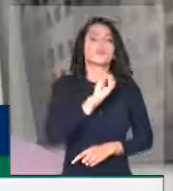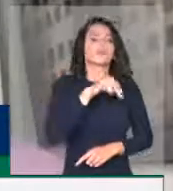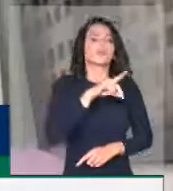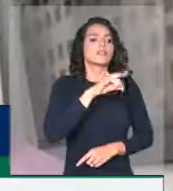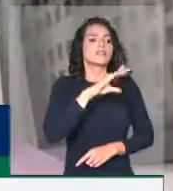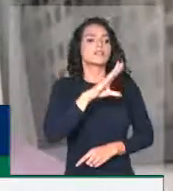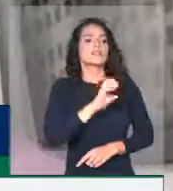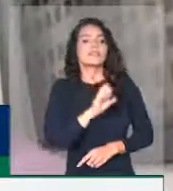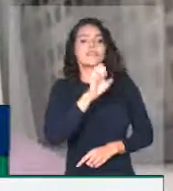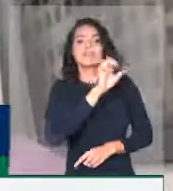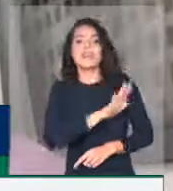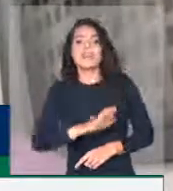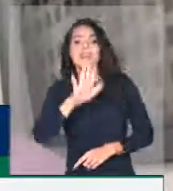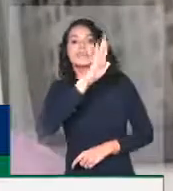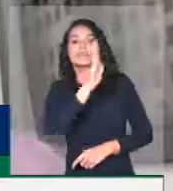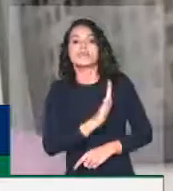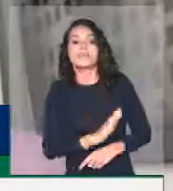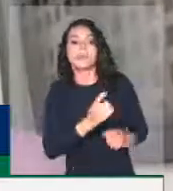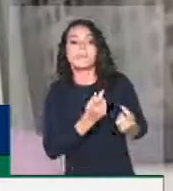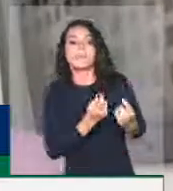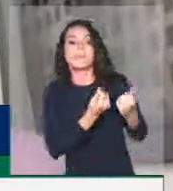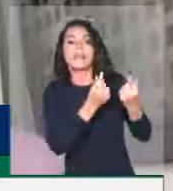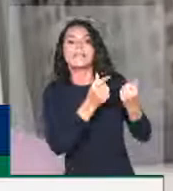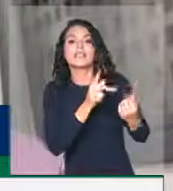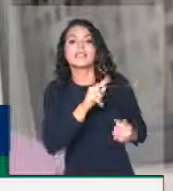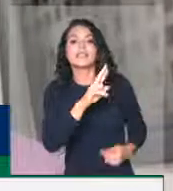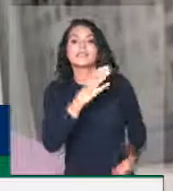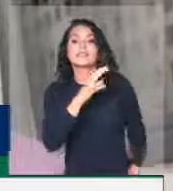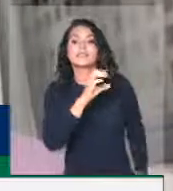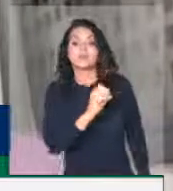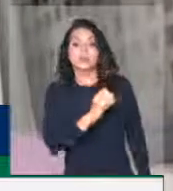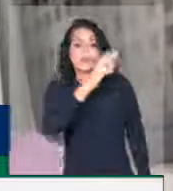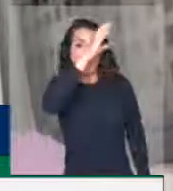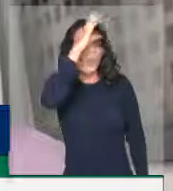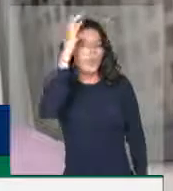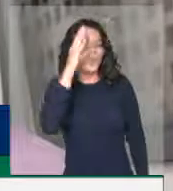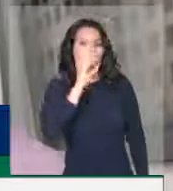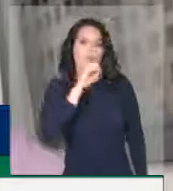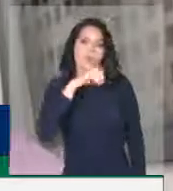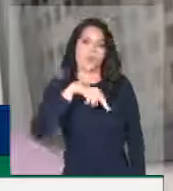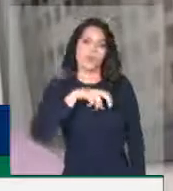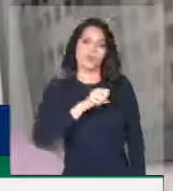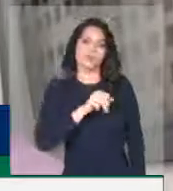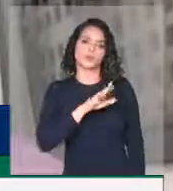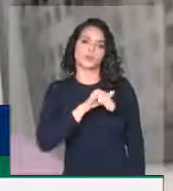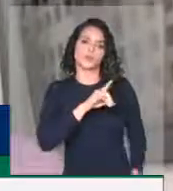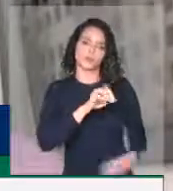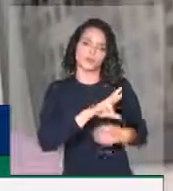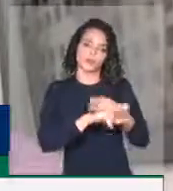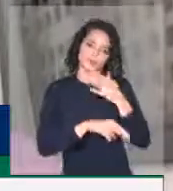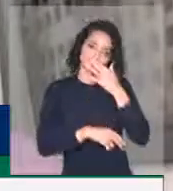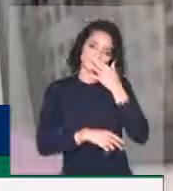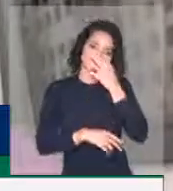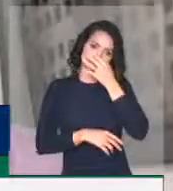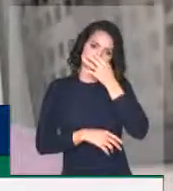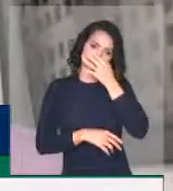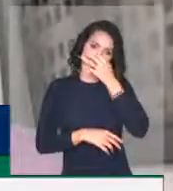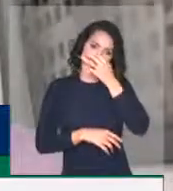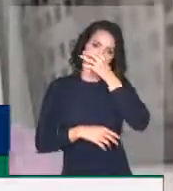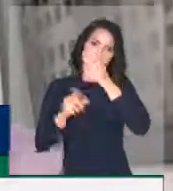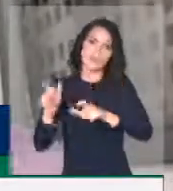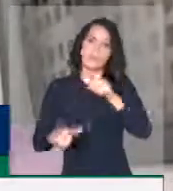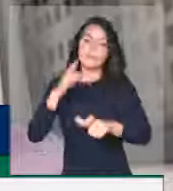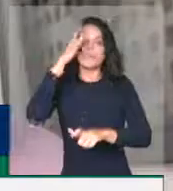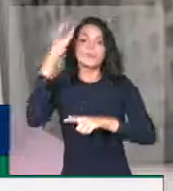nacional de preços ao consumidor, que é o que reflete e melhora a inflação de bens comprados pelos